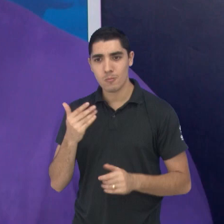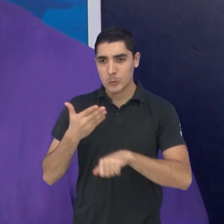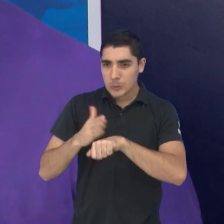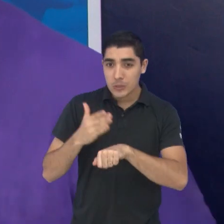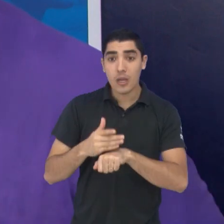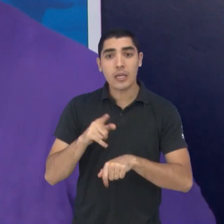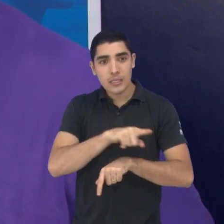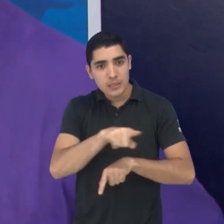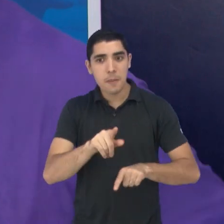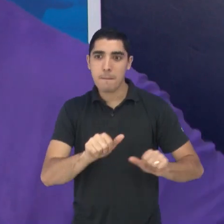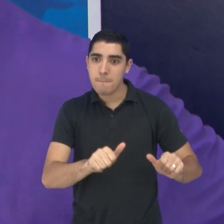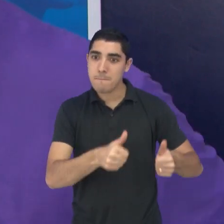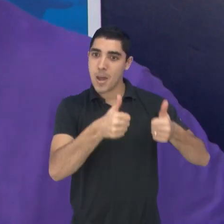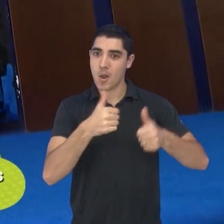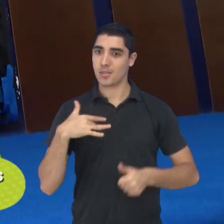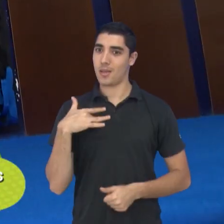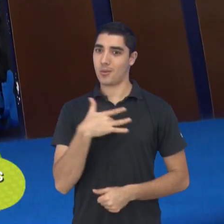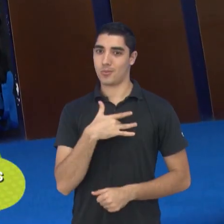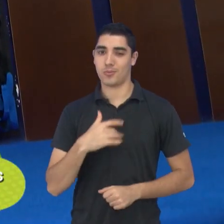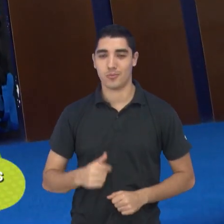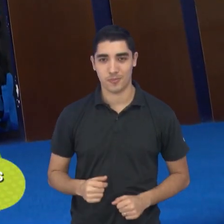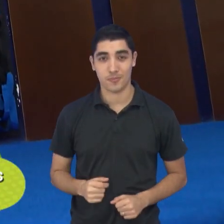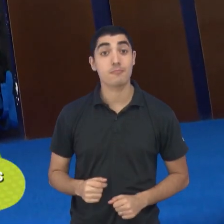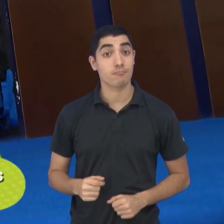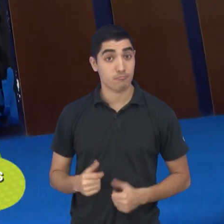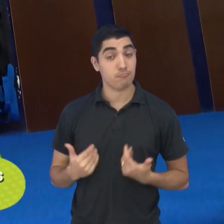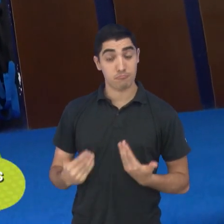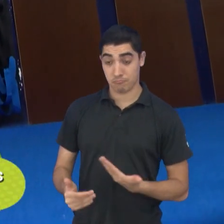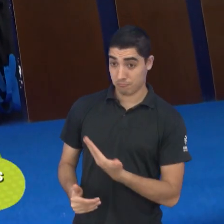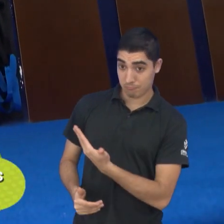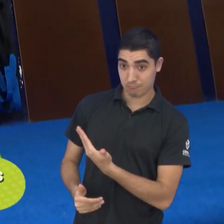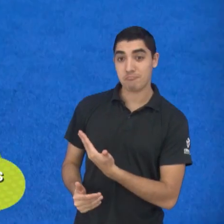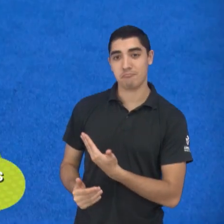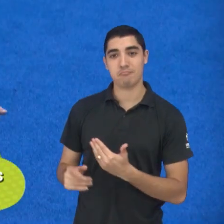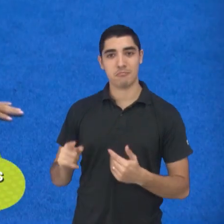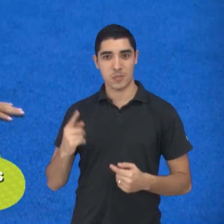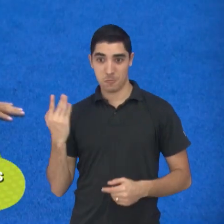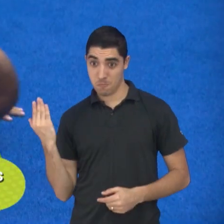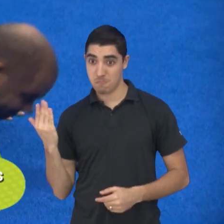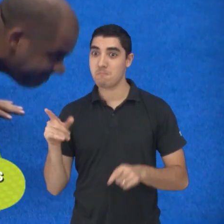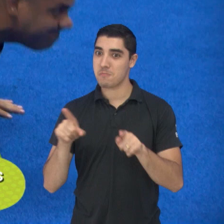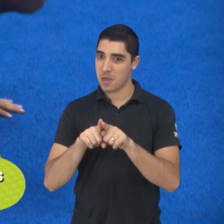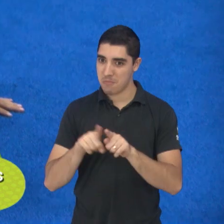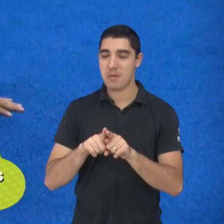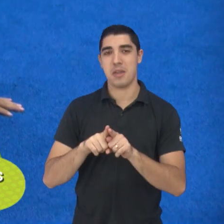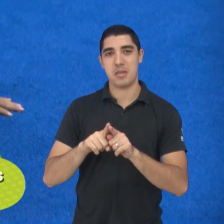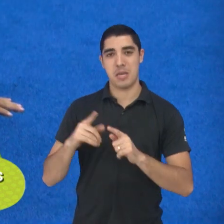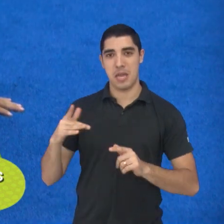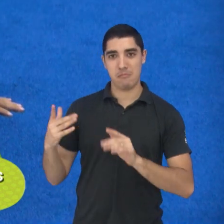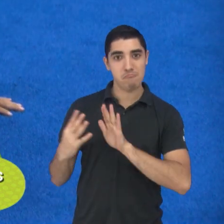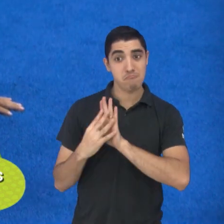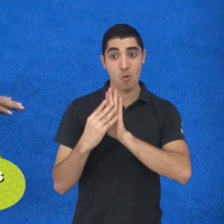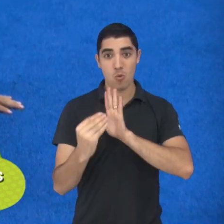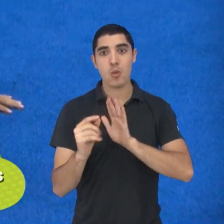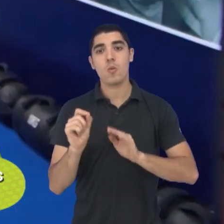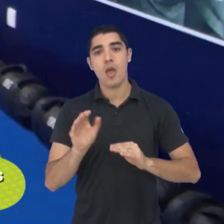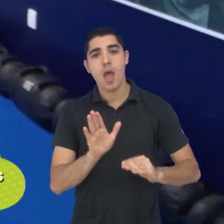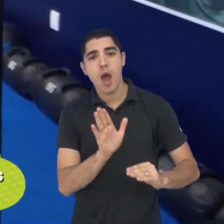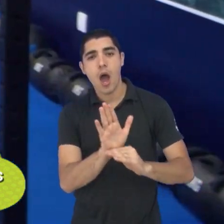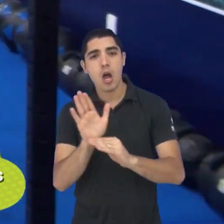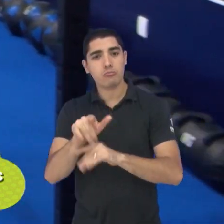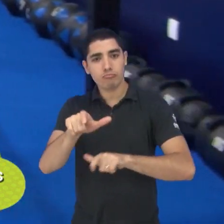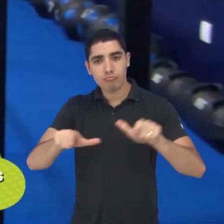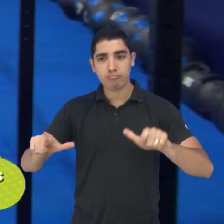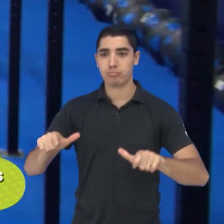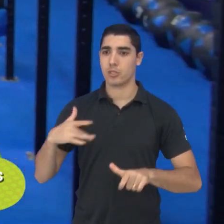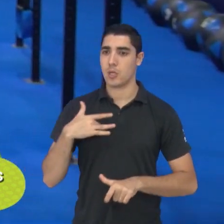melhorar cada vez mais a qualidade de vida. Exemplos como o da Sandra e do Bruno ajudam a mudar as estatísticas sobre o